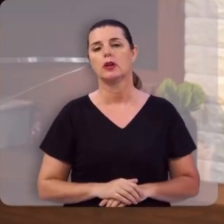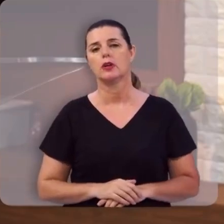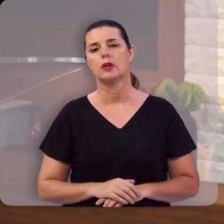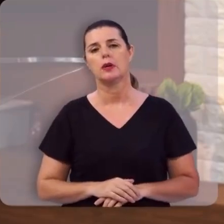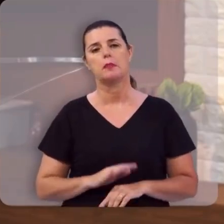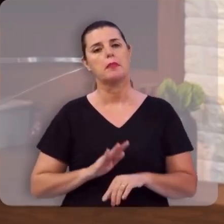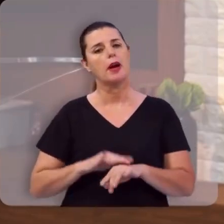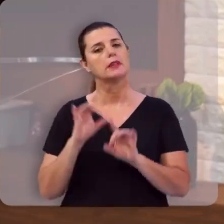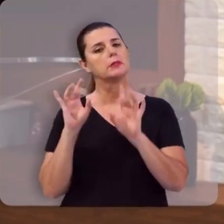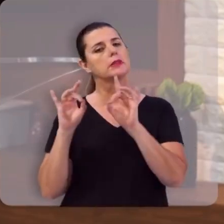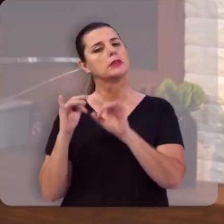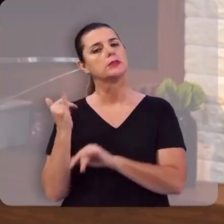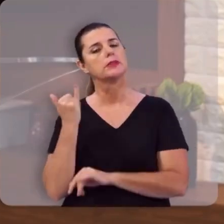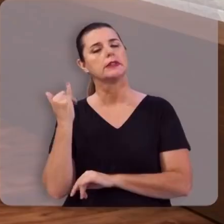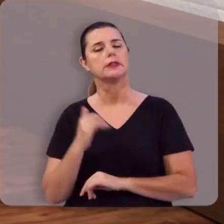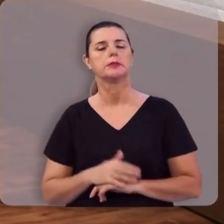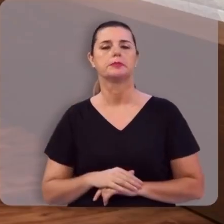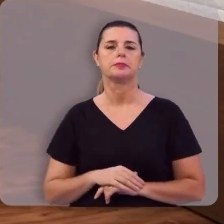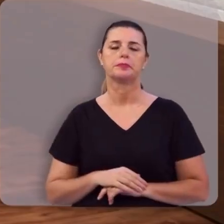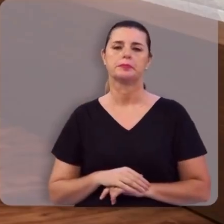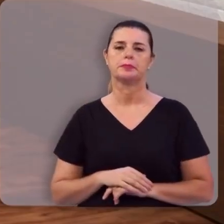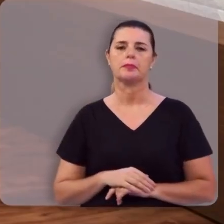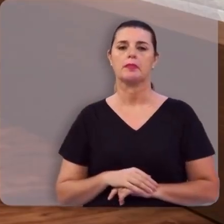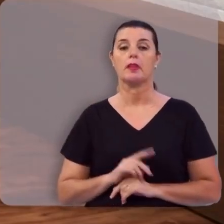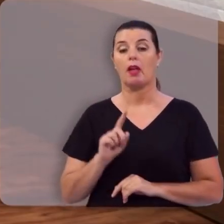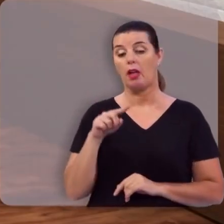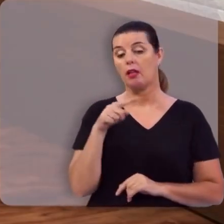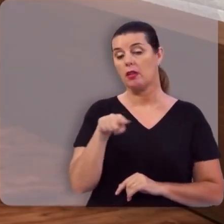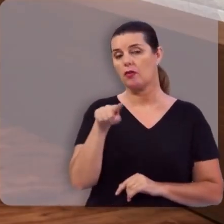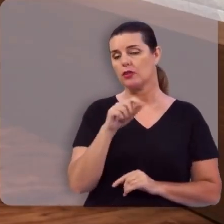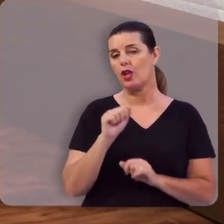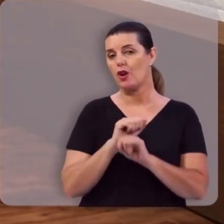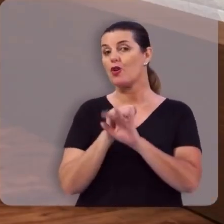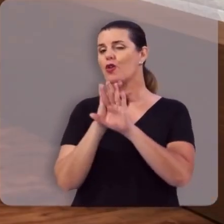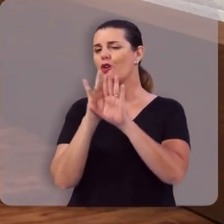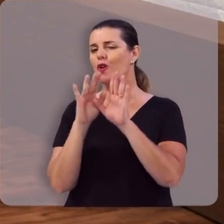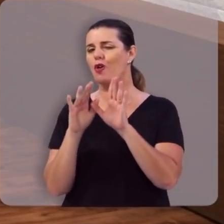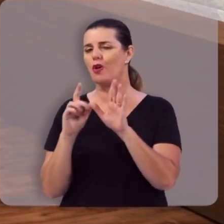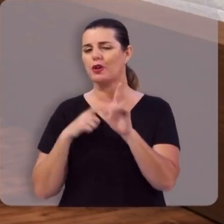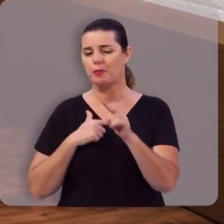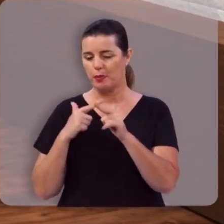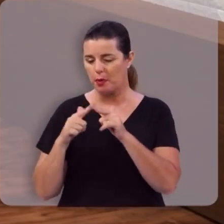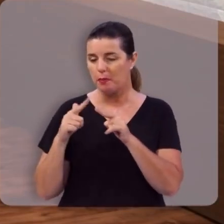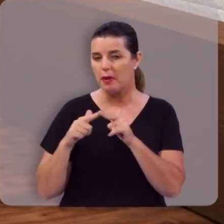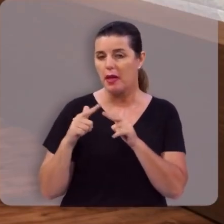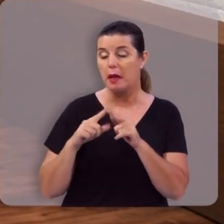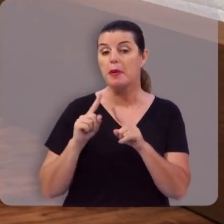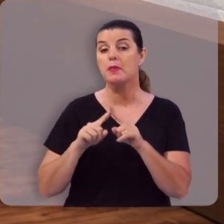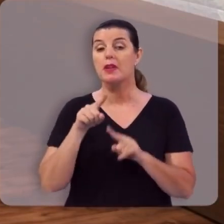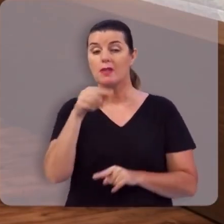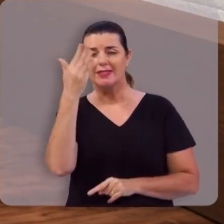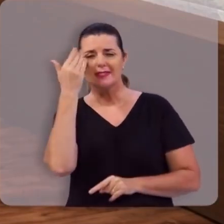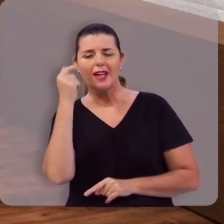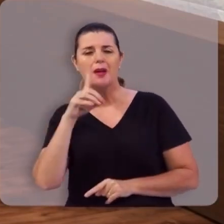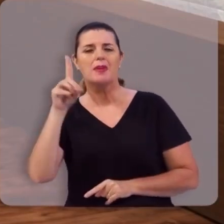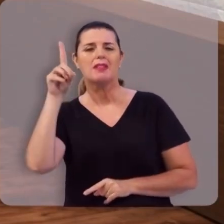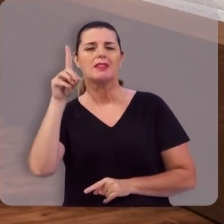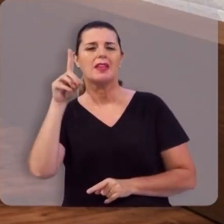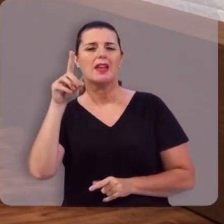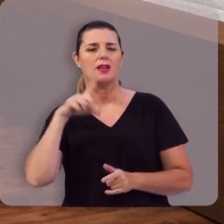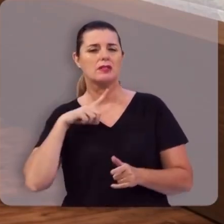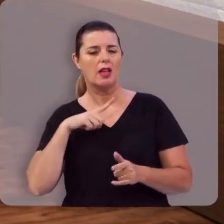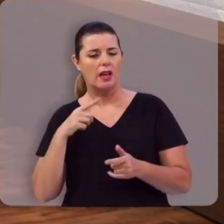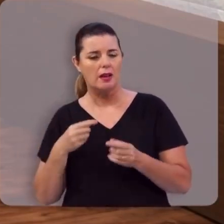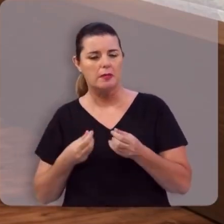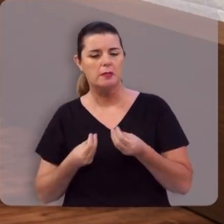mais precioso ainda, então você se gloria nas tribulações porque você sabe que Deus coloca você